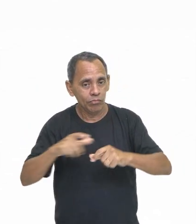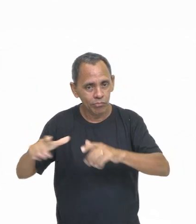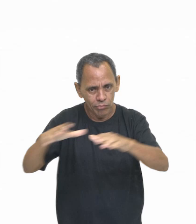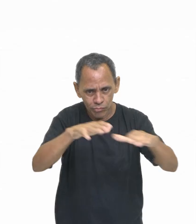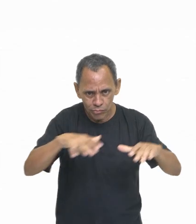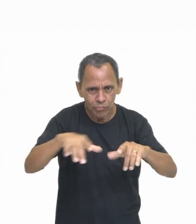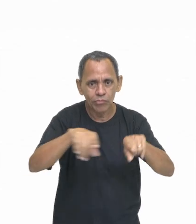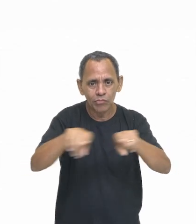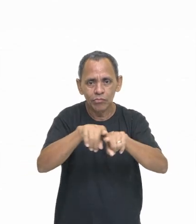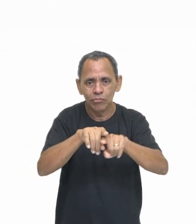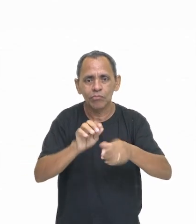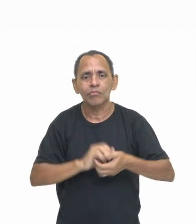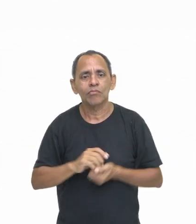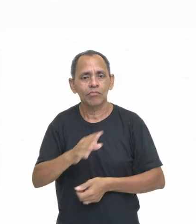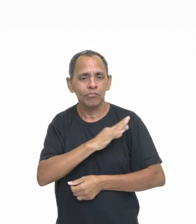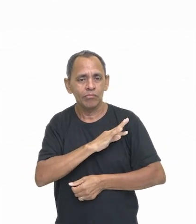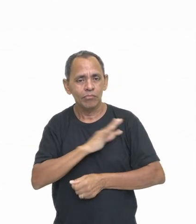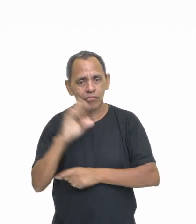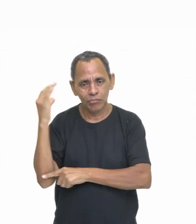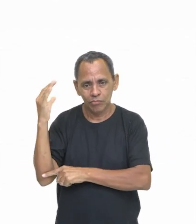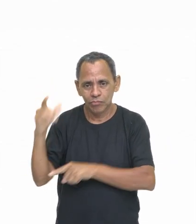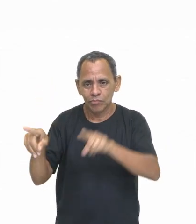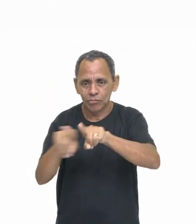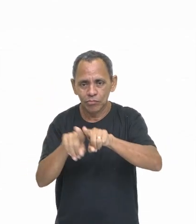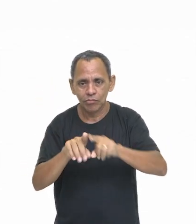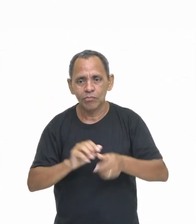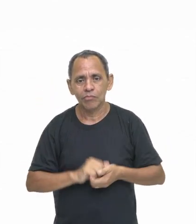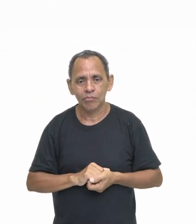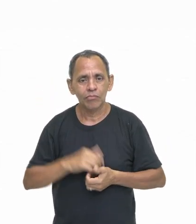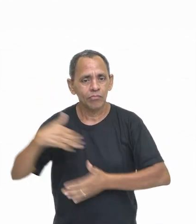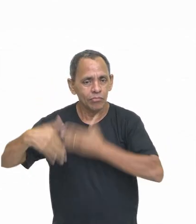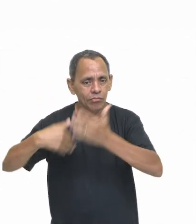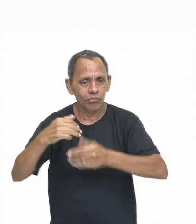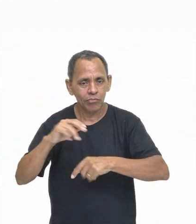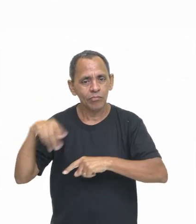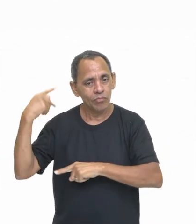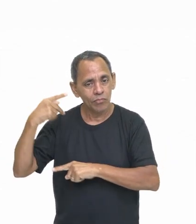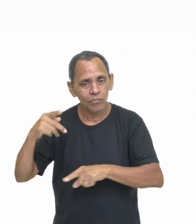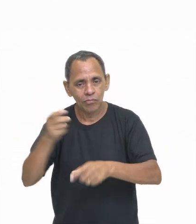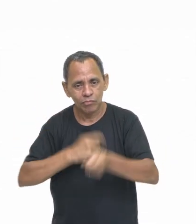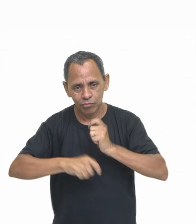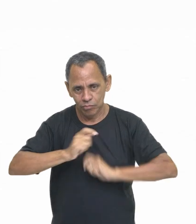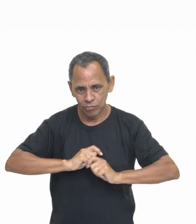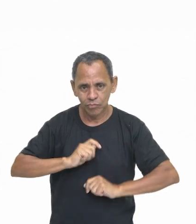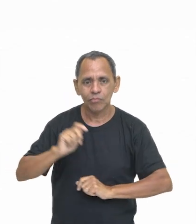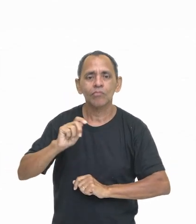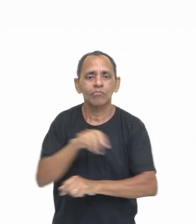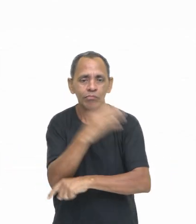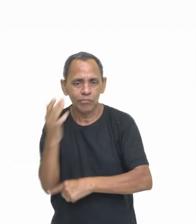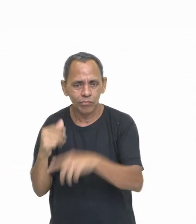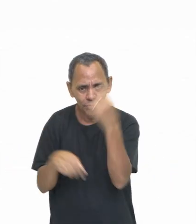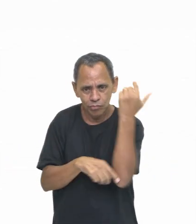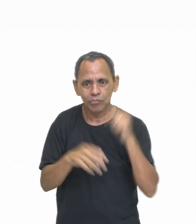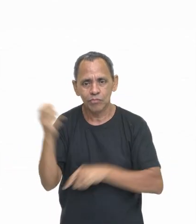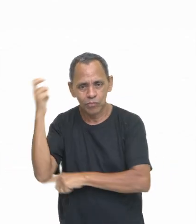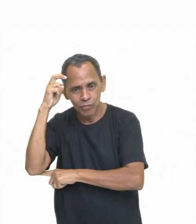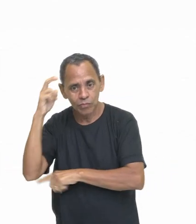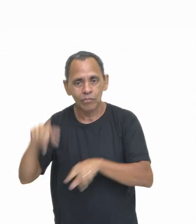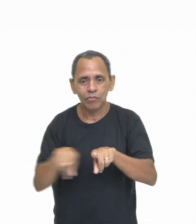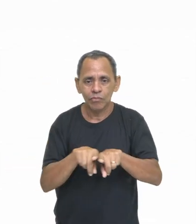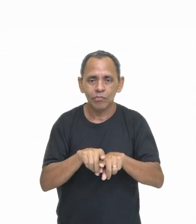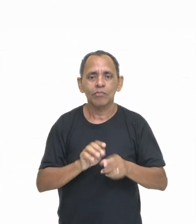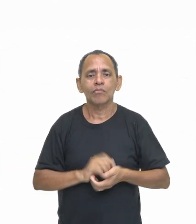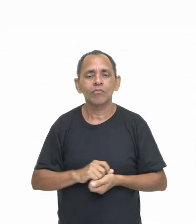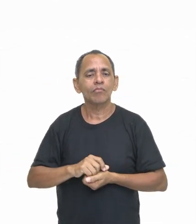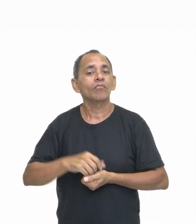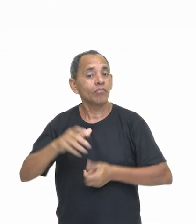transformações técnicas e científicas, bem como dos processos políticos, econômicos, ambientais e culturais nos